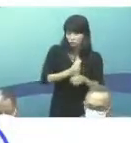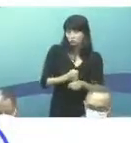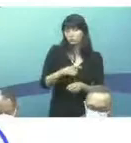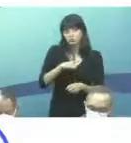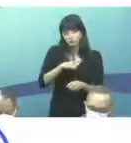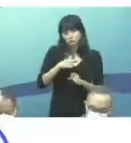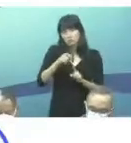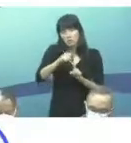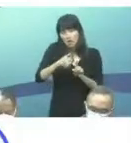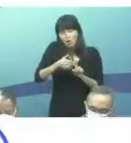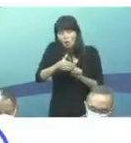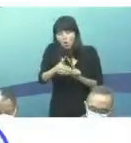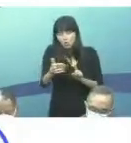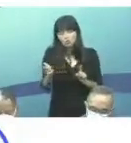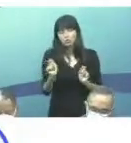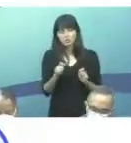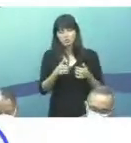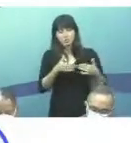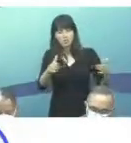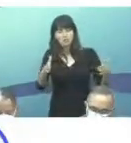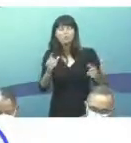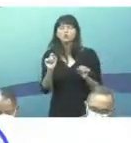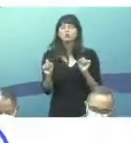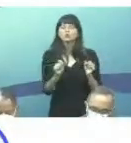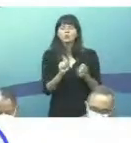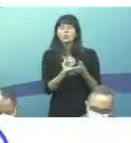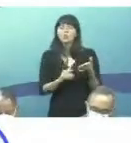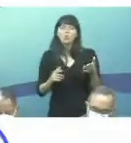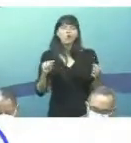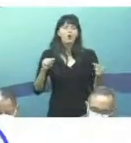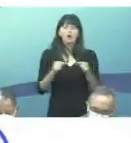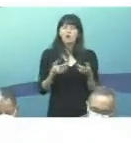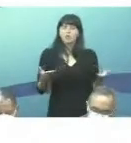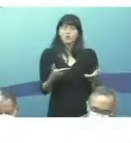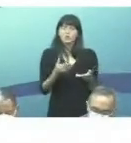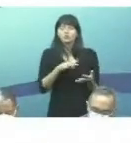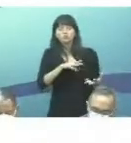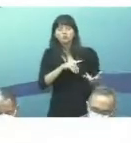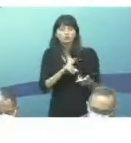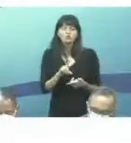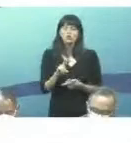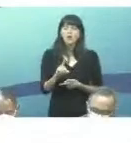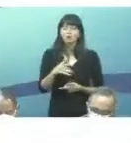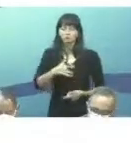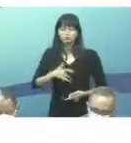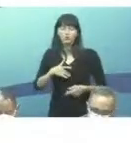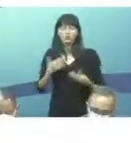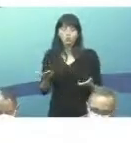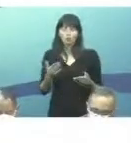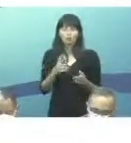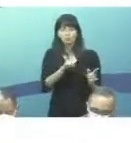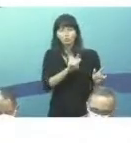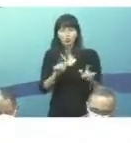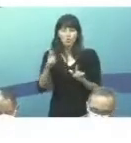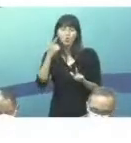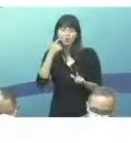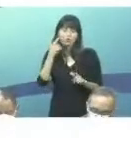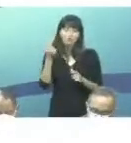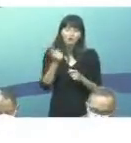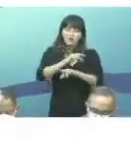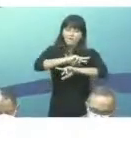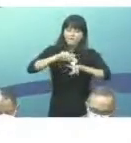partir da data de hoje. Quais são as atividades alusivas ao Dia Mundial da TB? Próximo. Nós iremos fazer vários